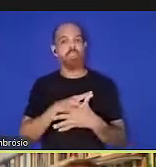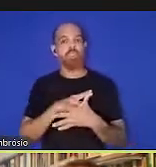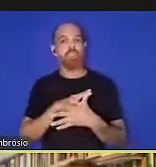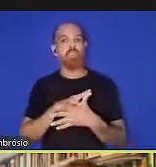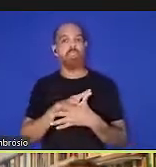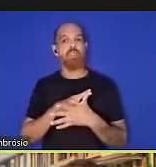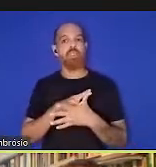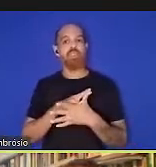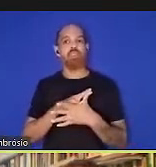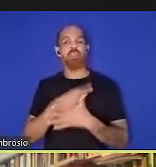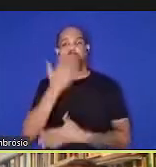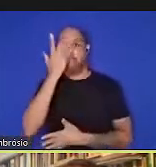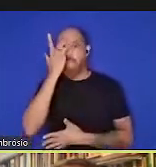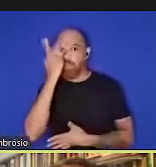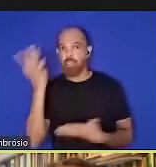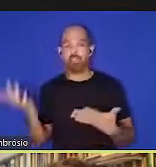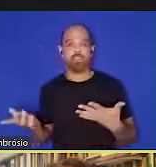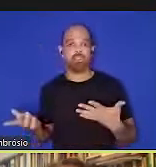Tailândia,